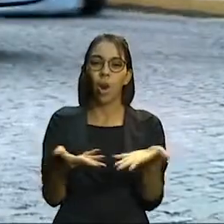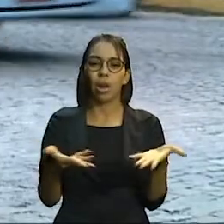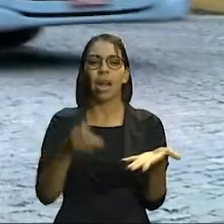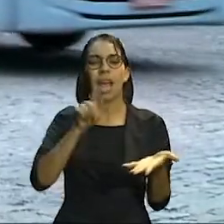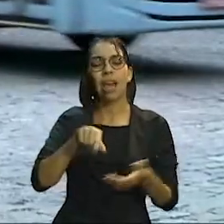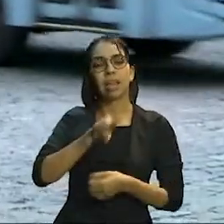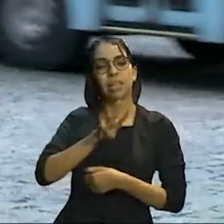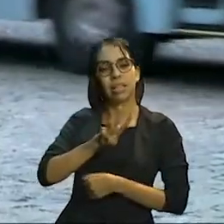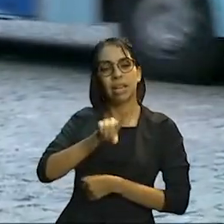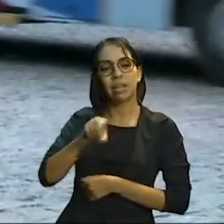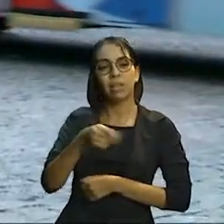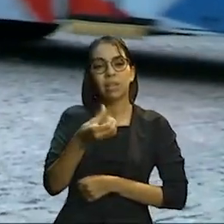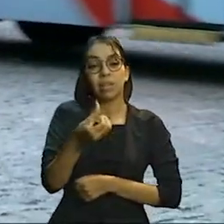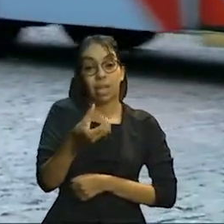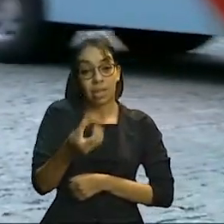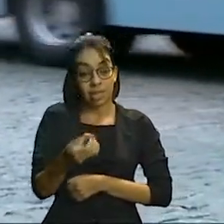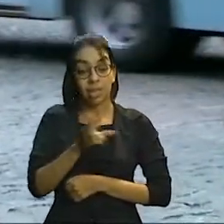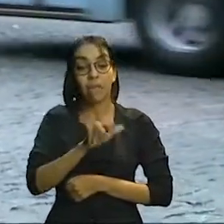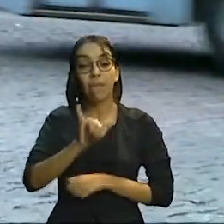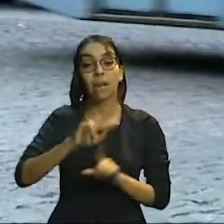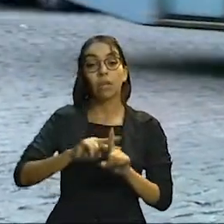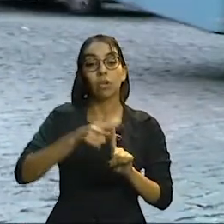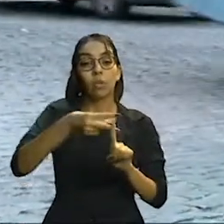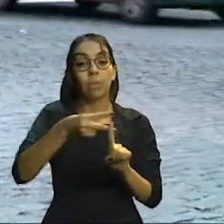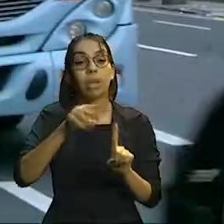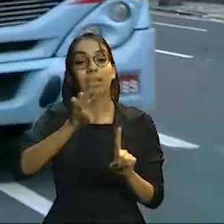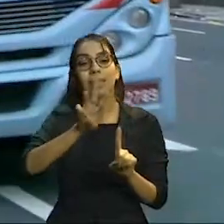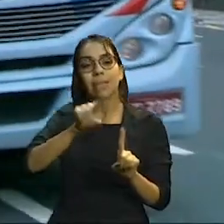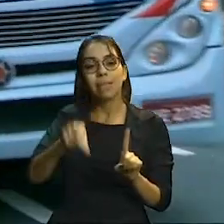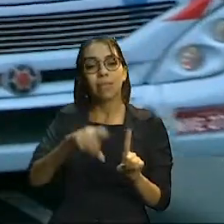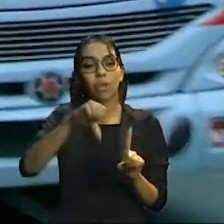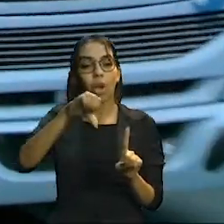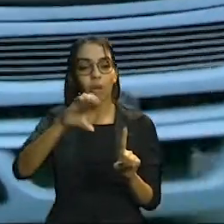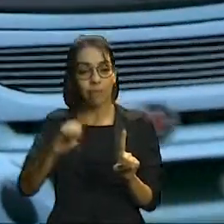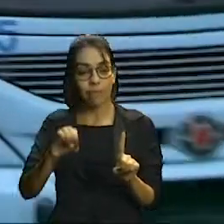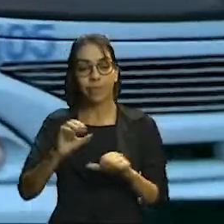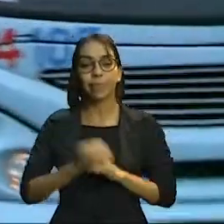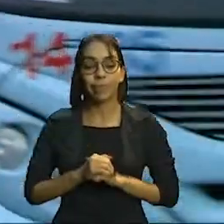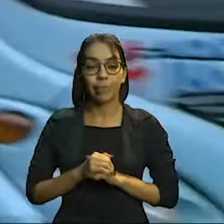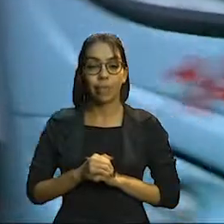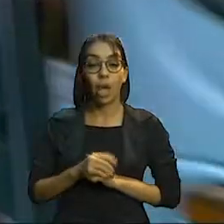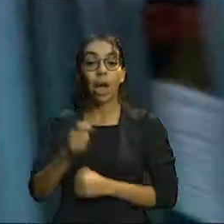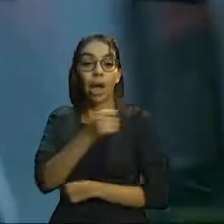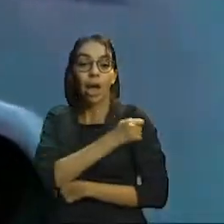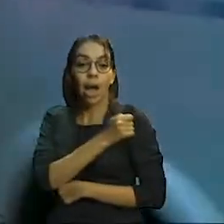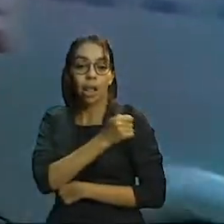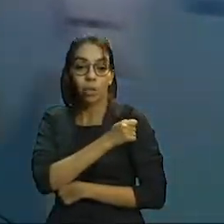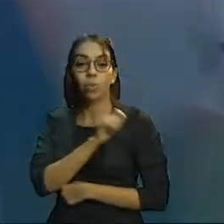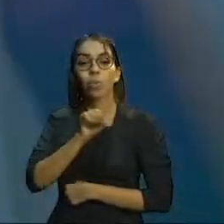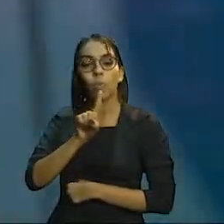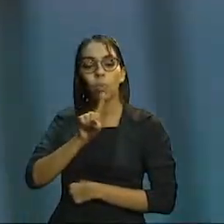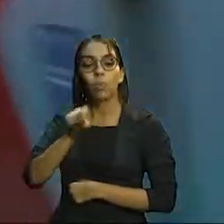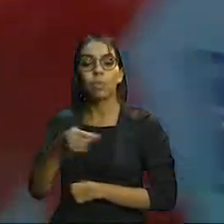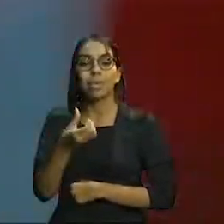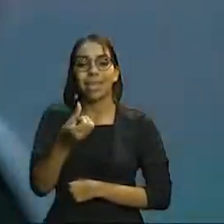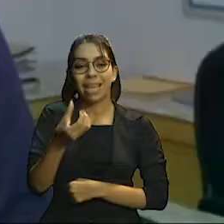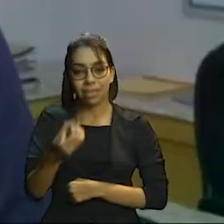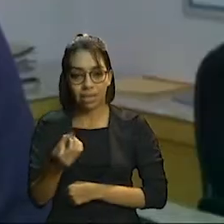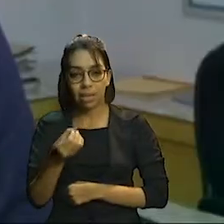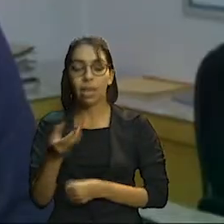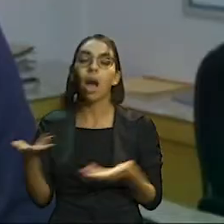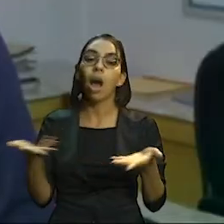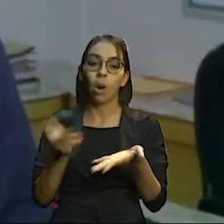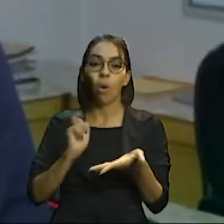R$,60, passa a R$,90. A tarifa estudantil de R 1,60 passa para R 1,80.